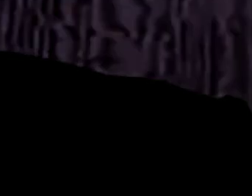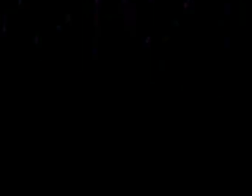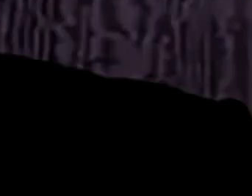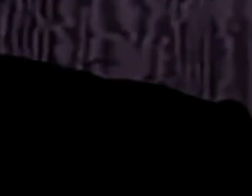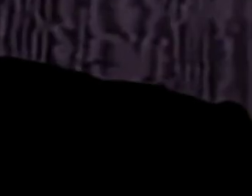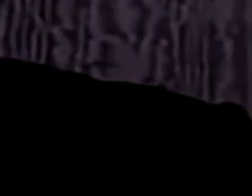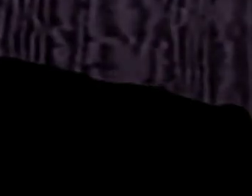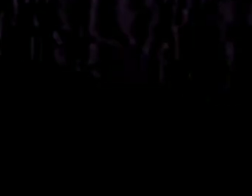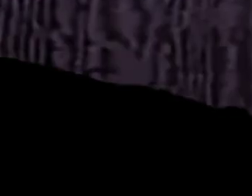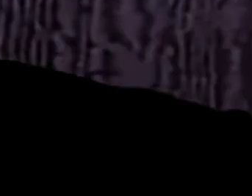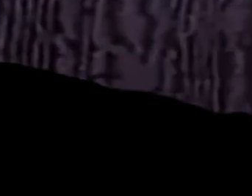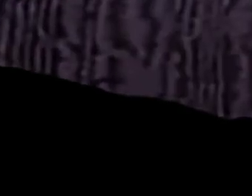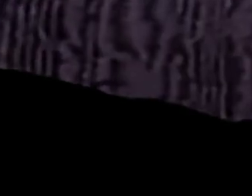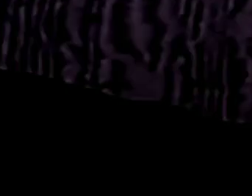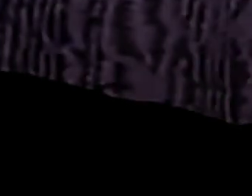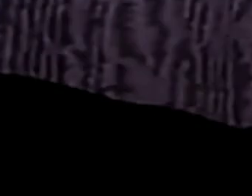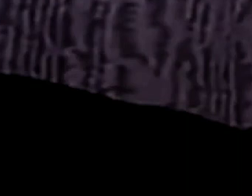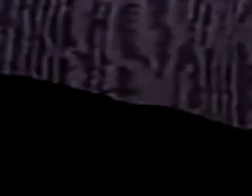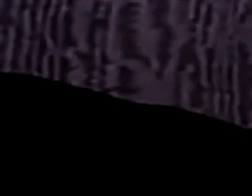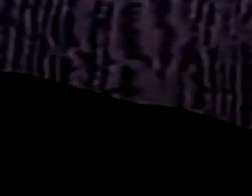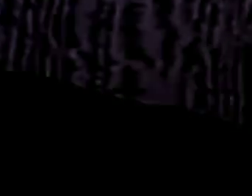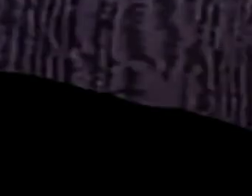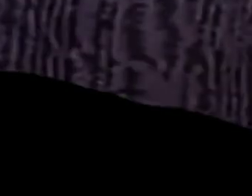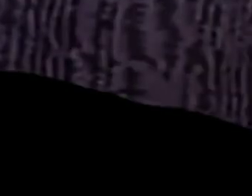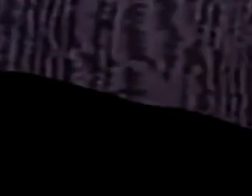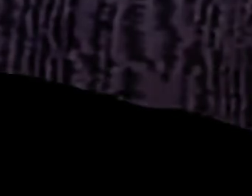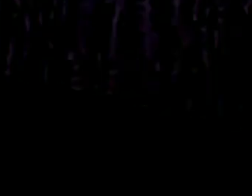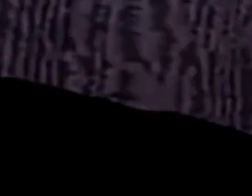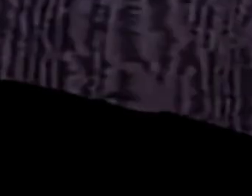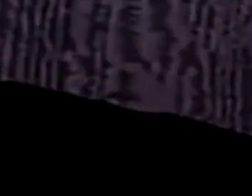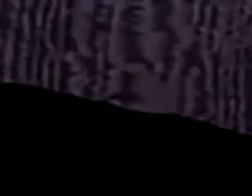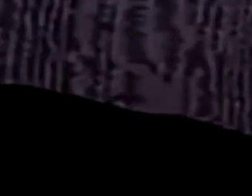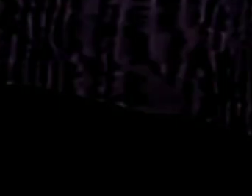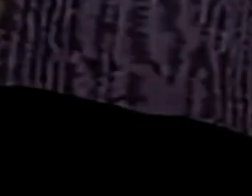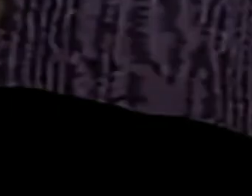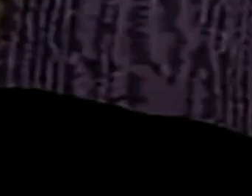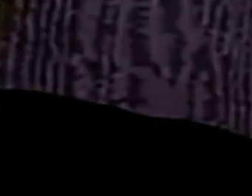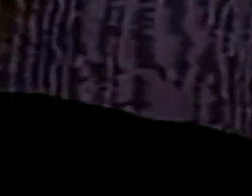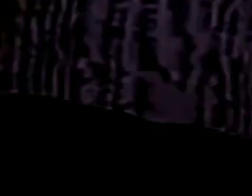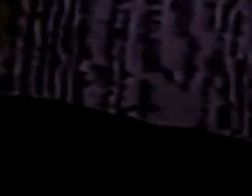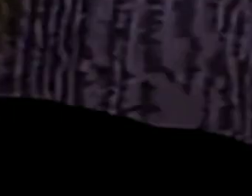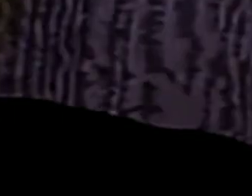Transcrição por Quintena